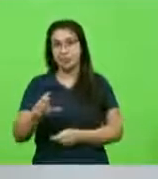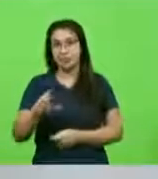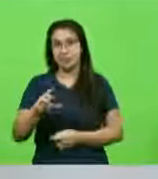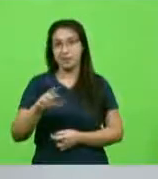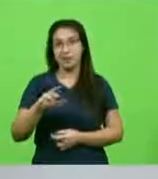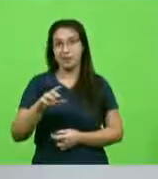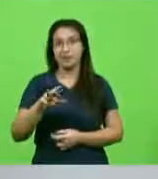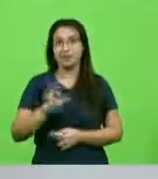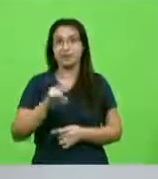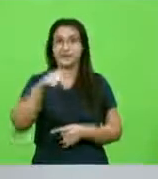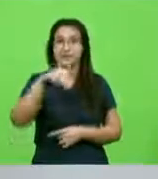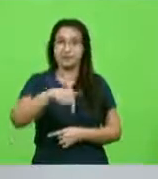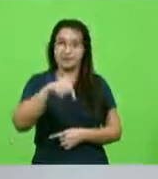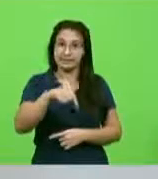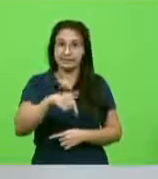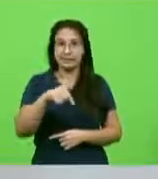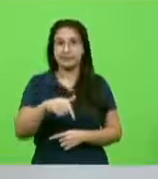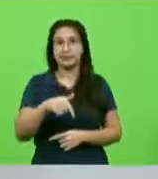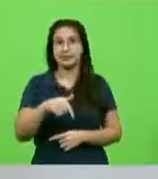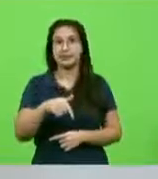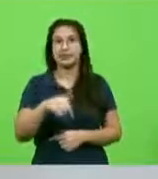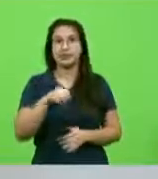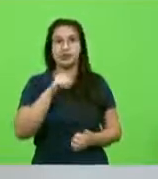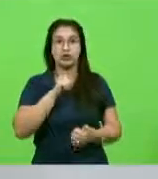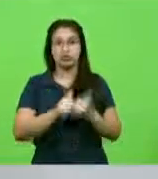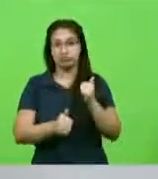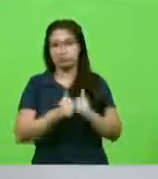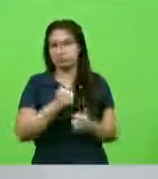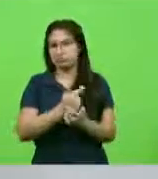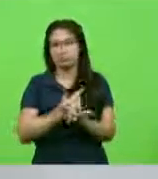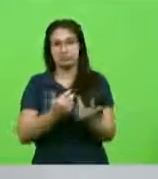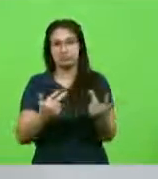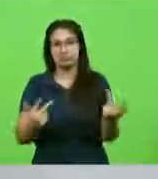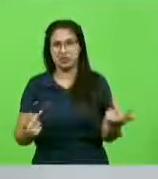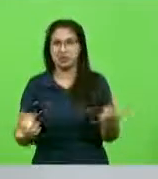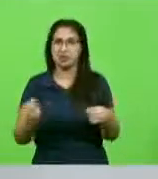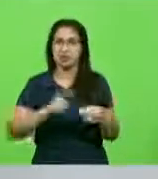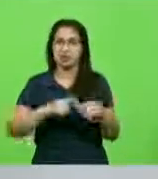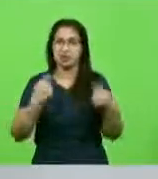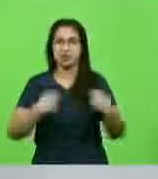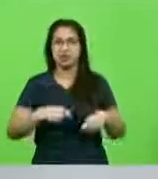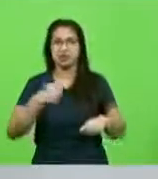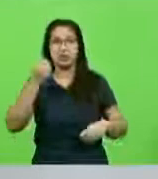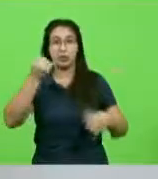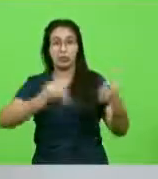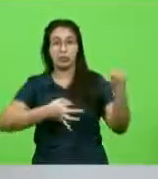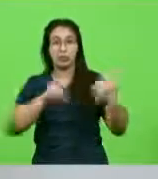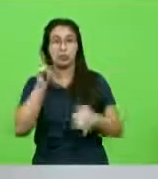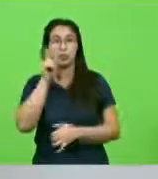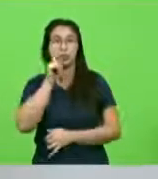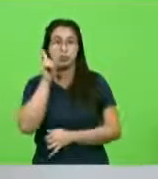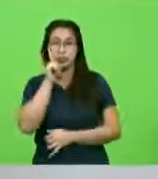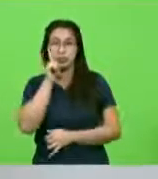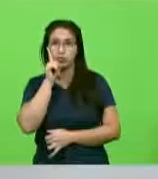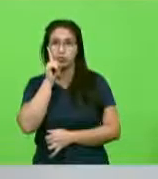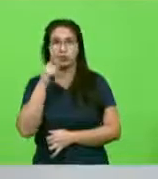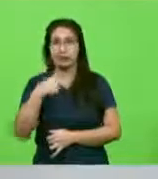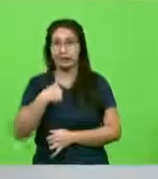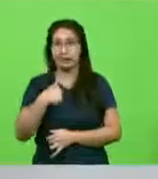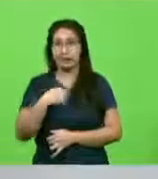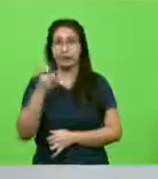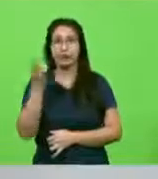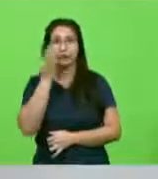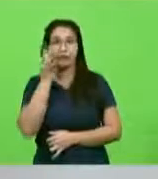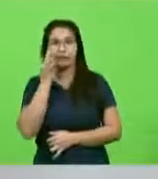gira no entorno de cada uma das modalidades esportivas e a gente fala, fala, fala todo dia. Eu e o deputado